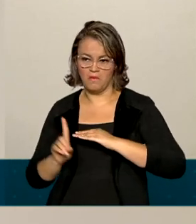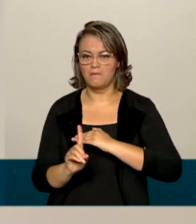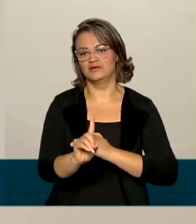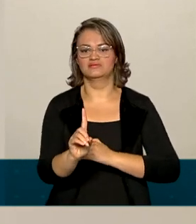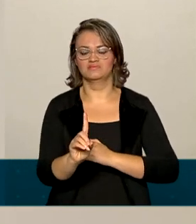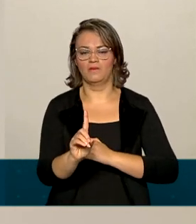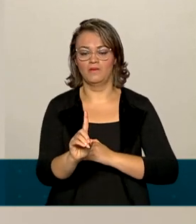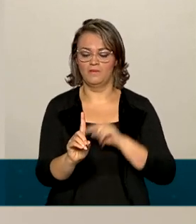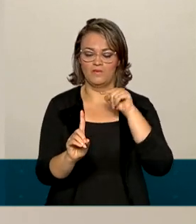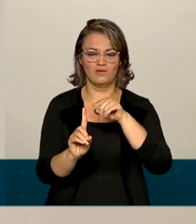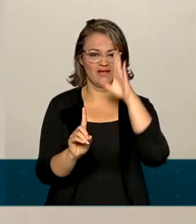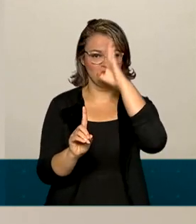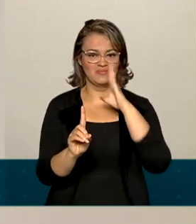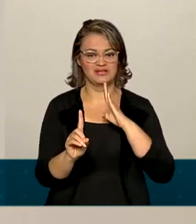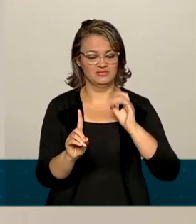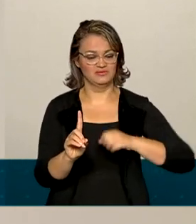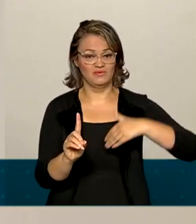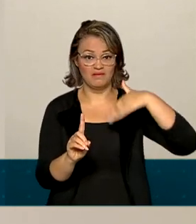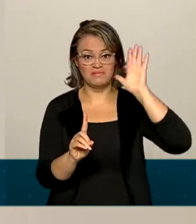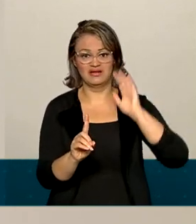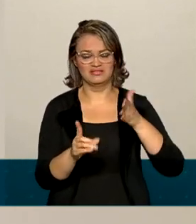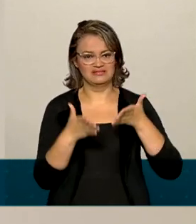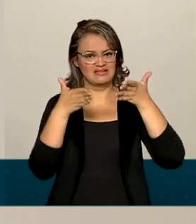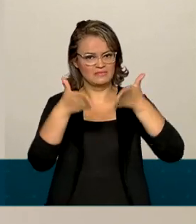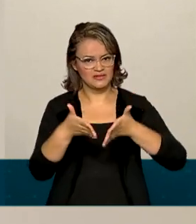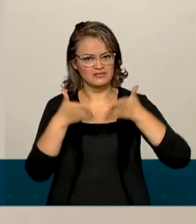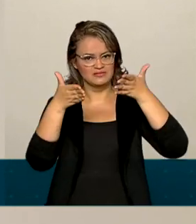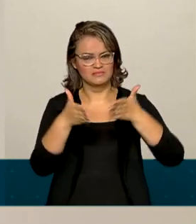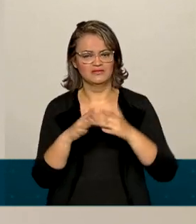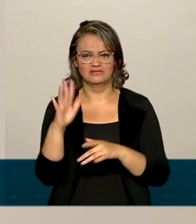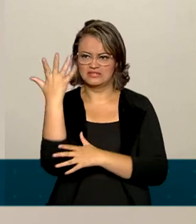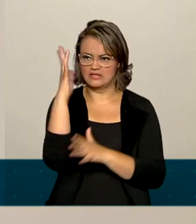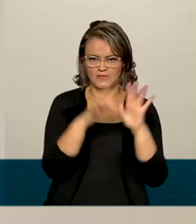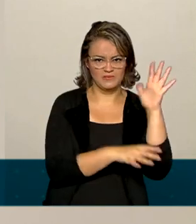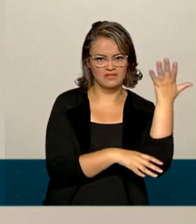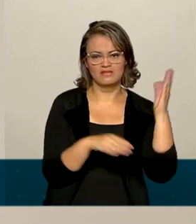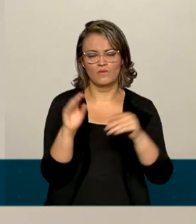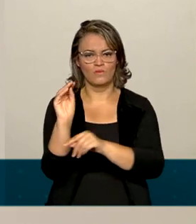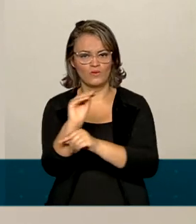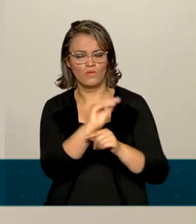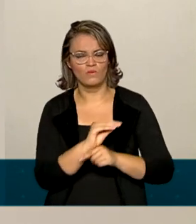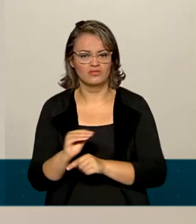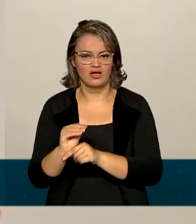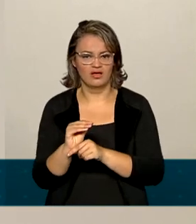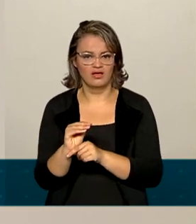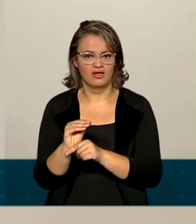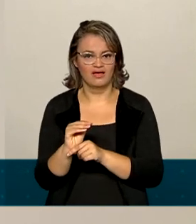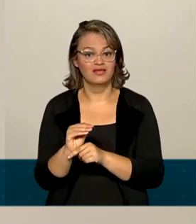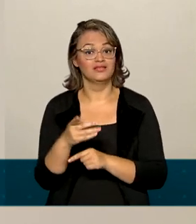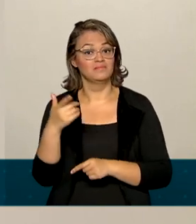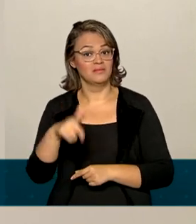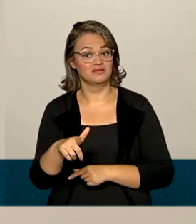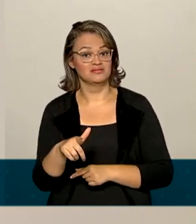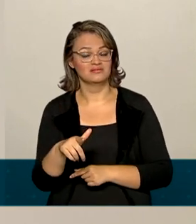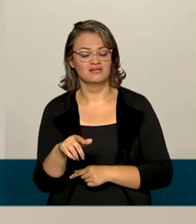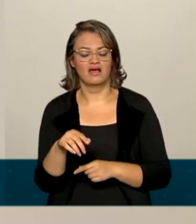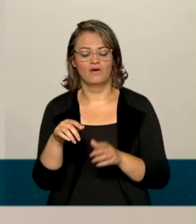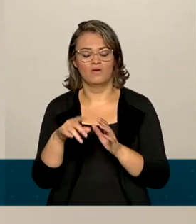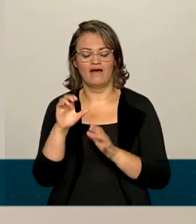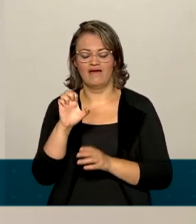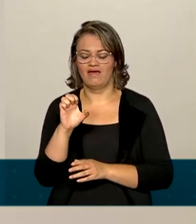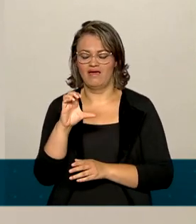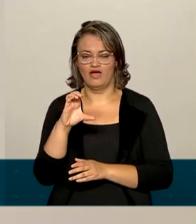que o Brasil é considerado um dos grandes líderes e ativistas da questão ambiental no mundo todo. Não por acaso a Eco 92